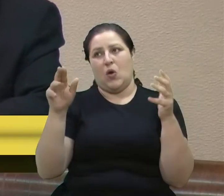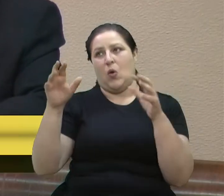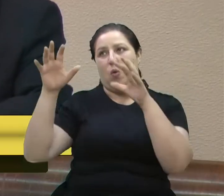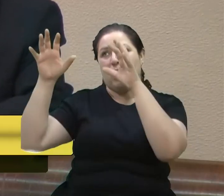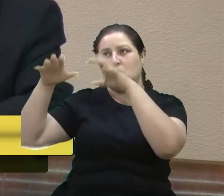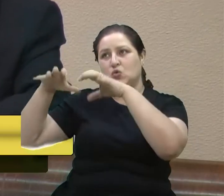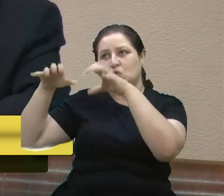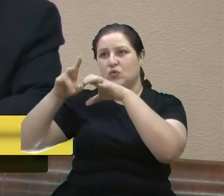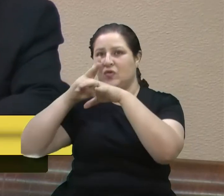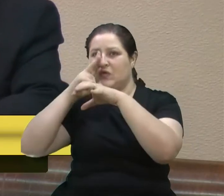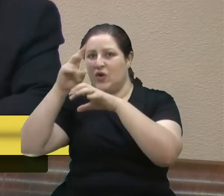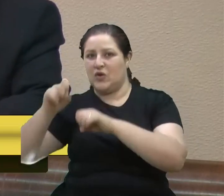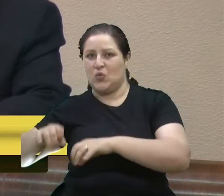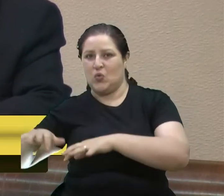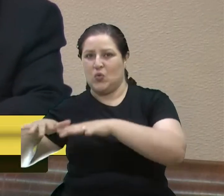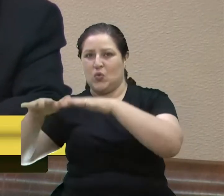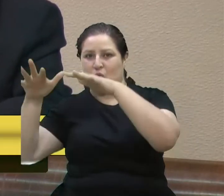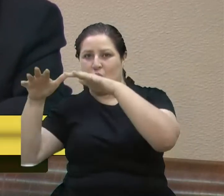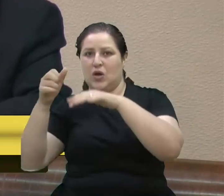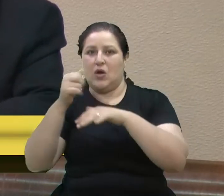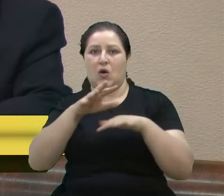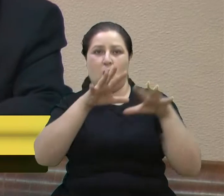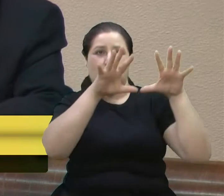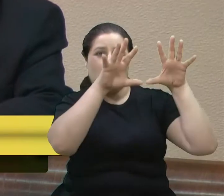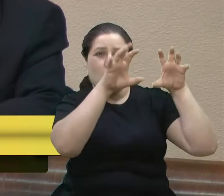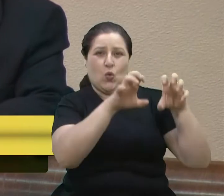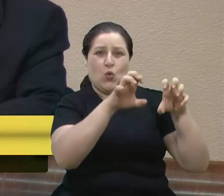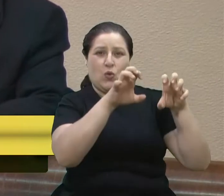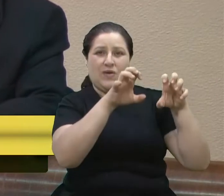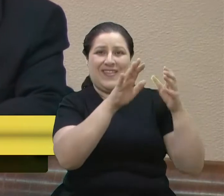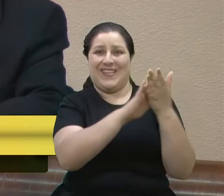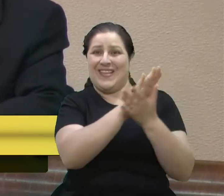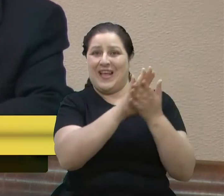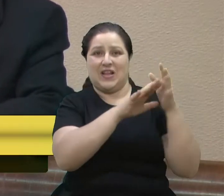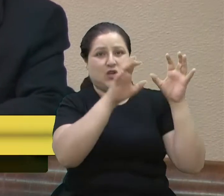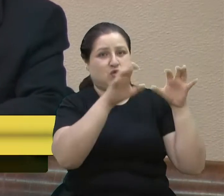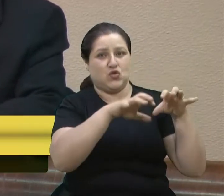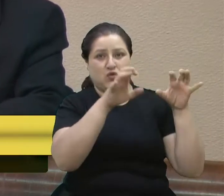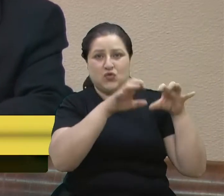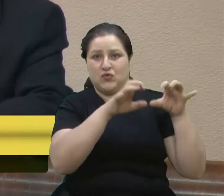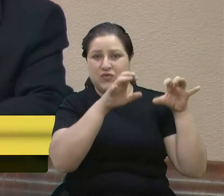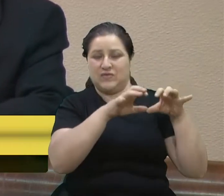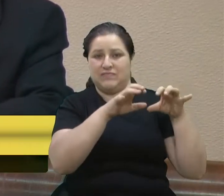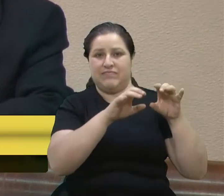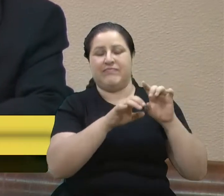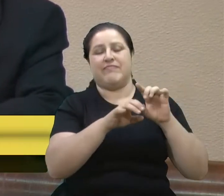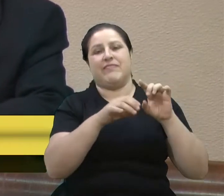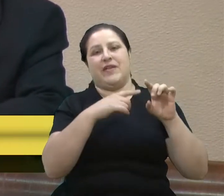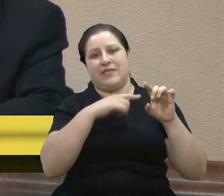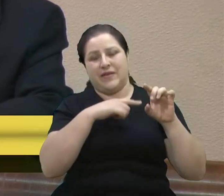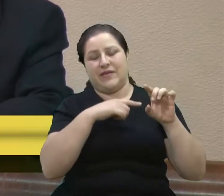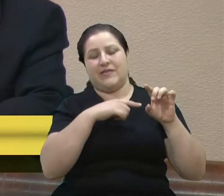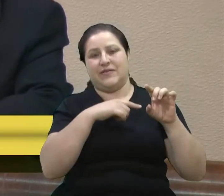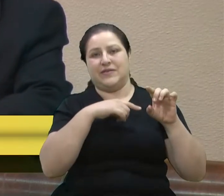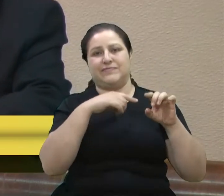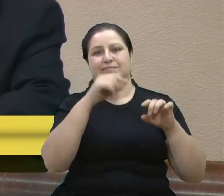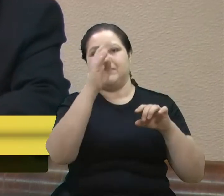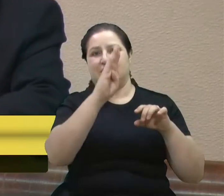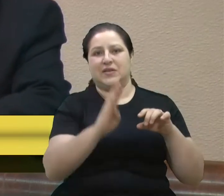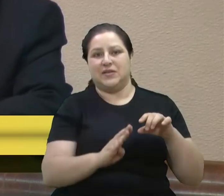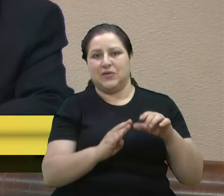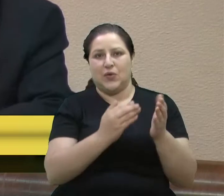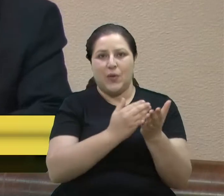secas, o Brasil vive um período de seca constante, permanente, sempre teve secas, mas agora a gente está chegando a um